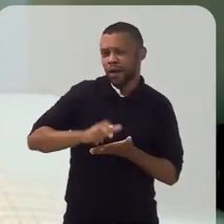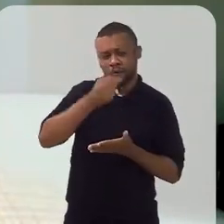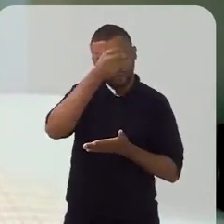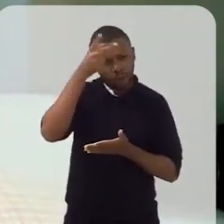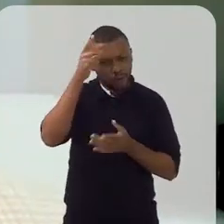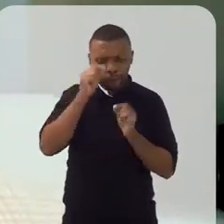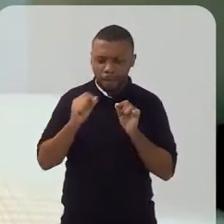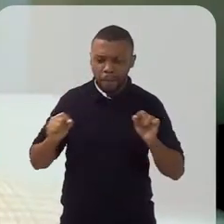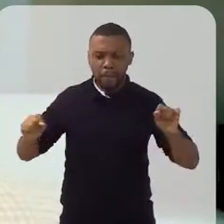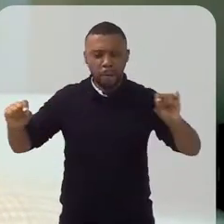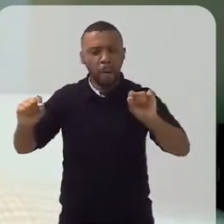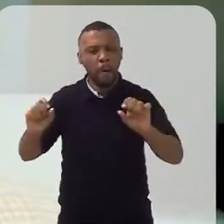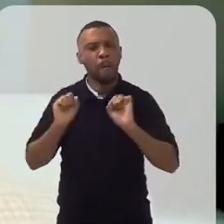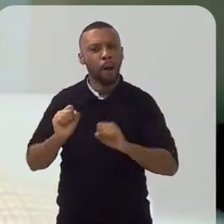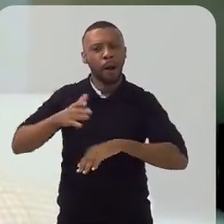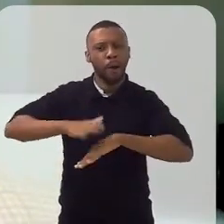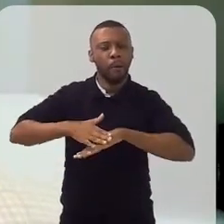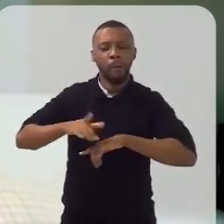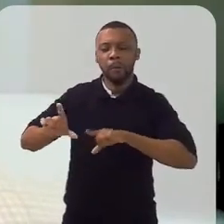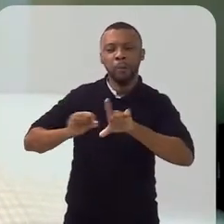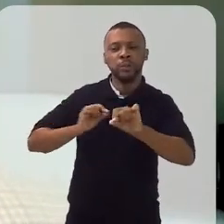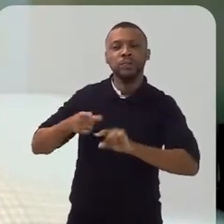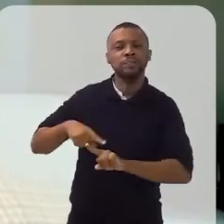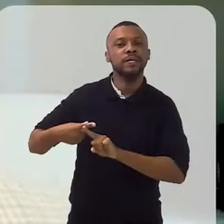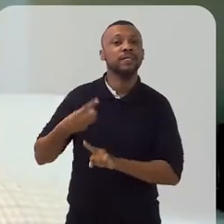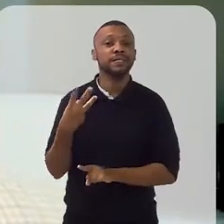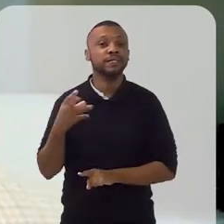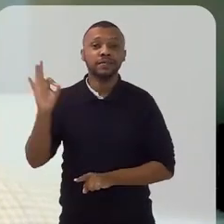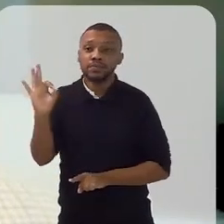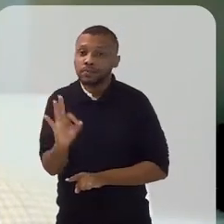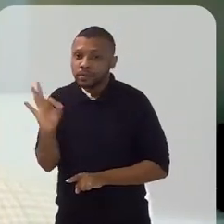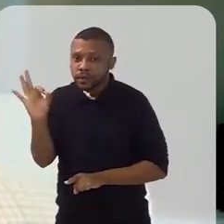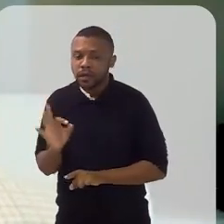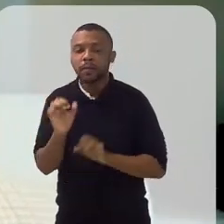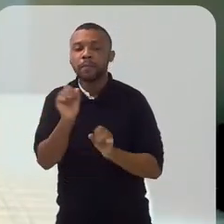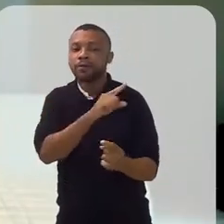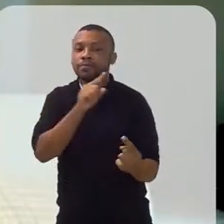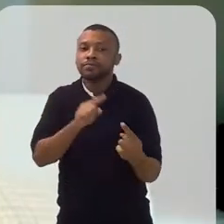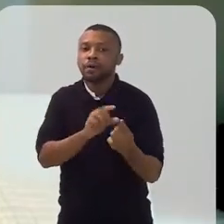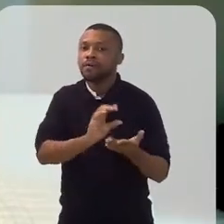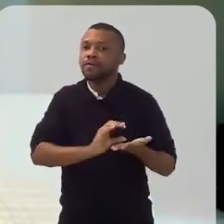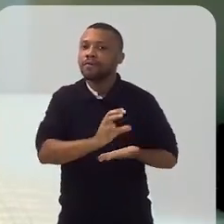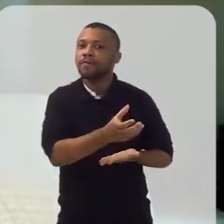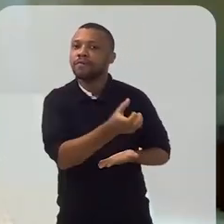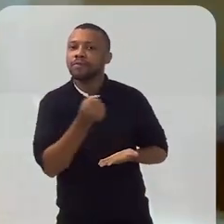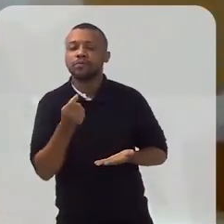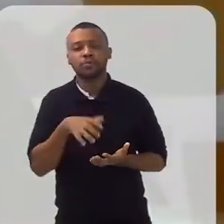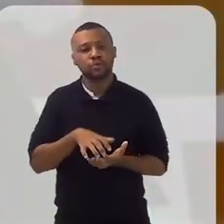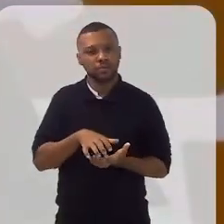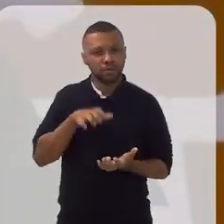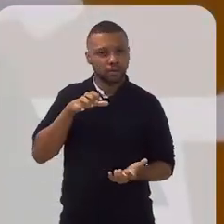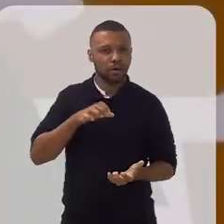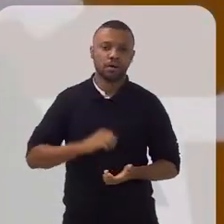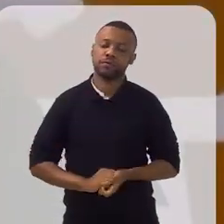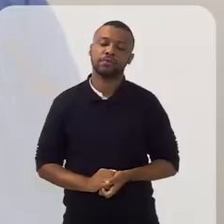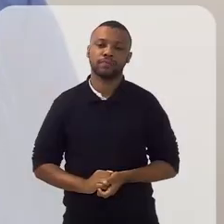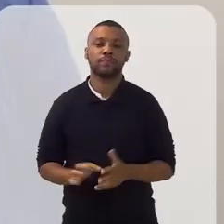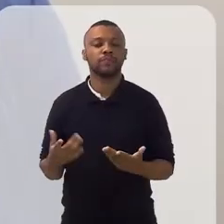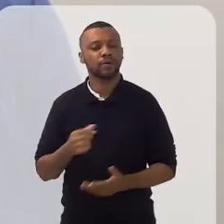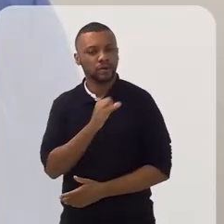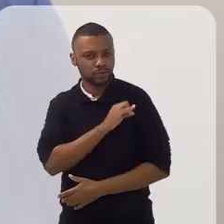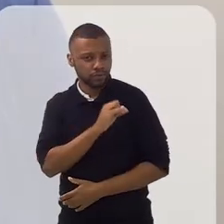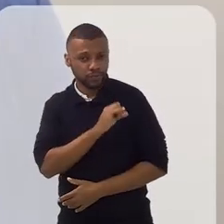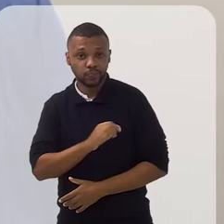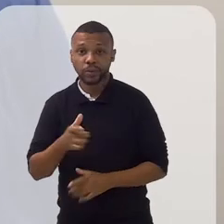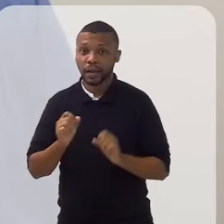pode escolher, e mais 3% que ele pode destinar para o fundo dos idosos. Samir, aqui no